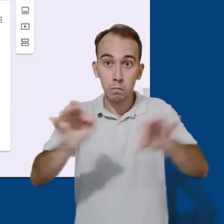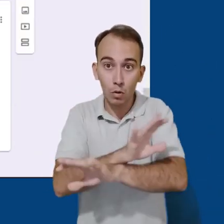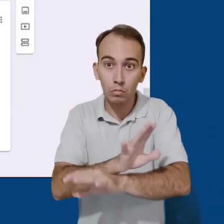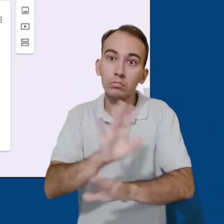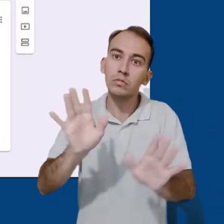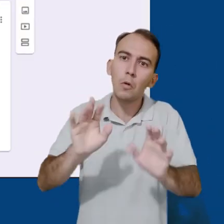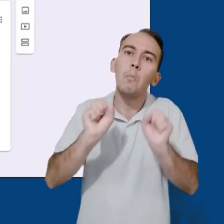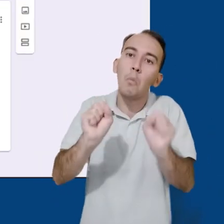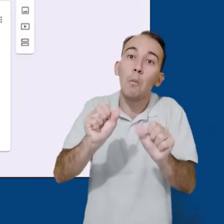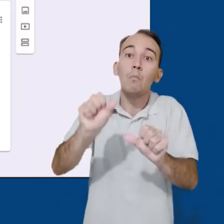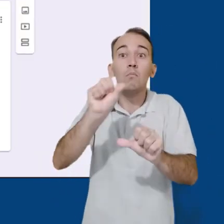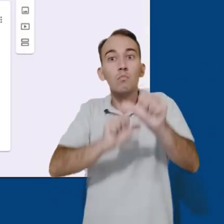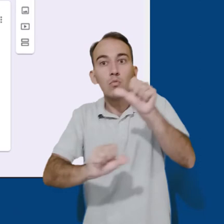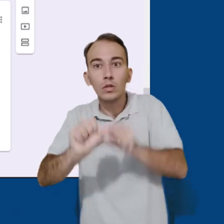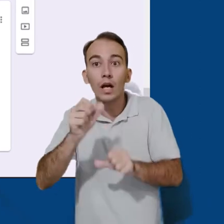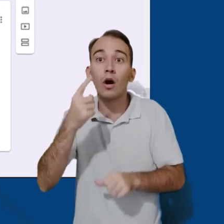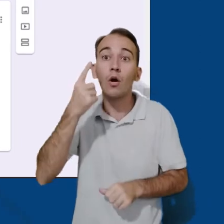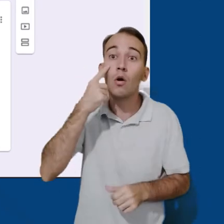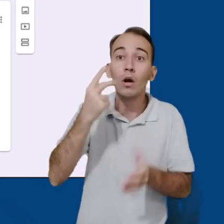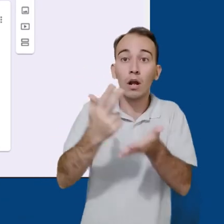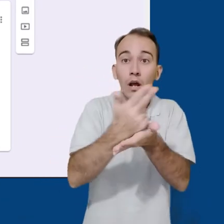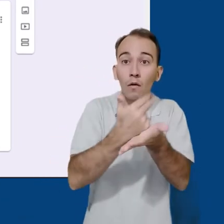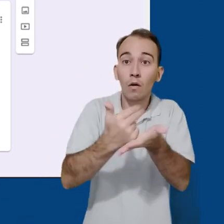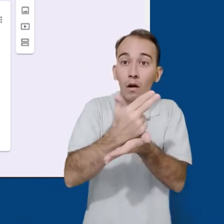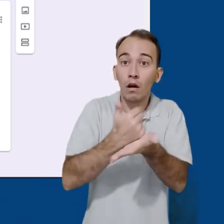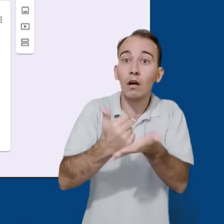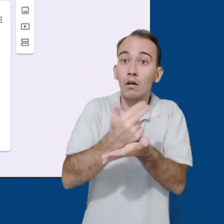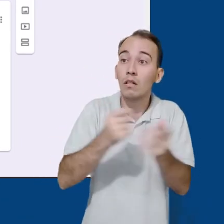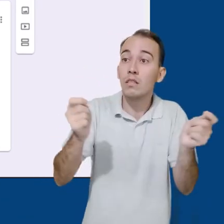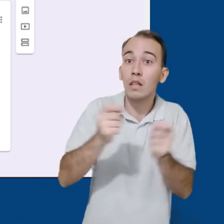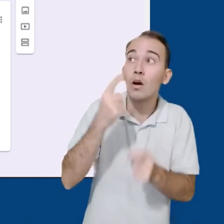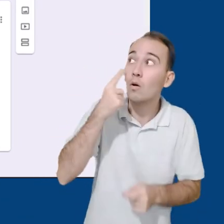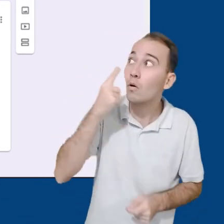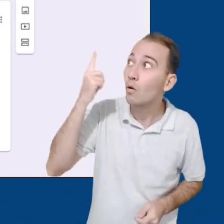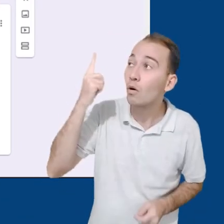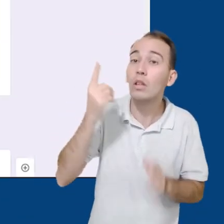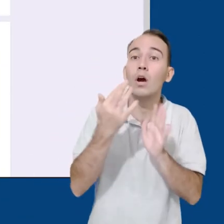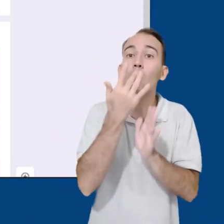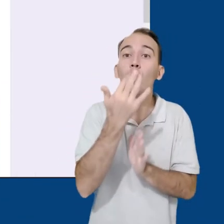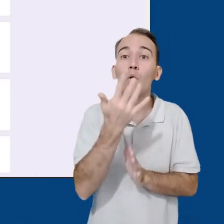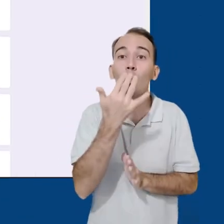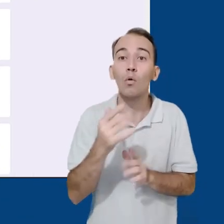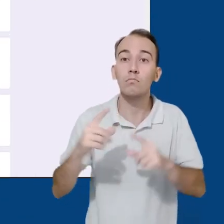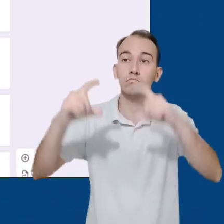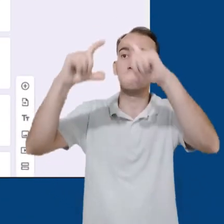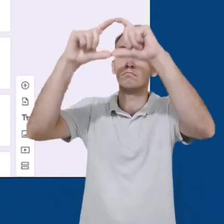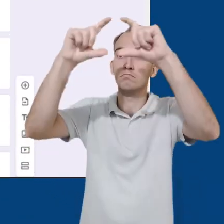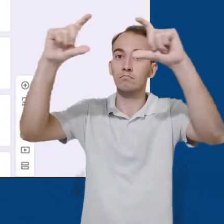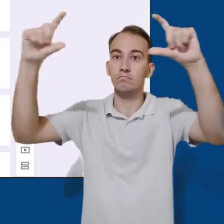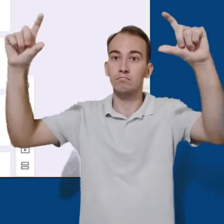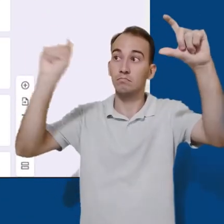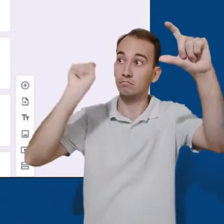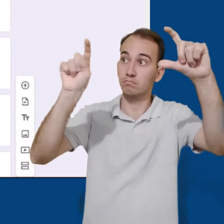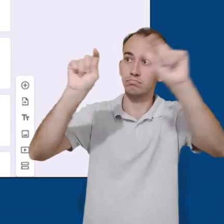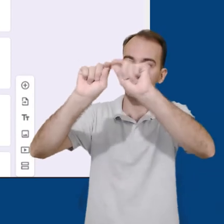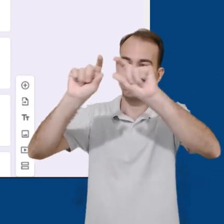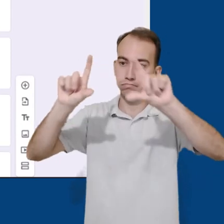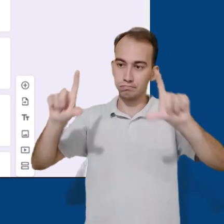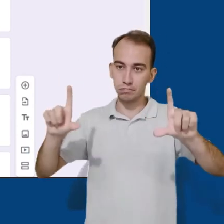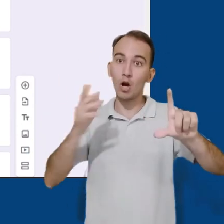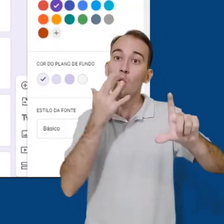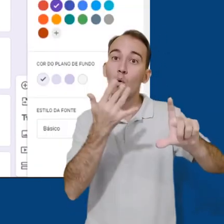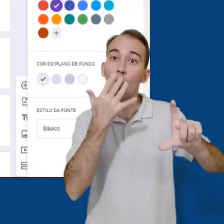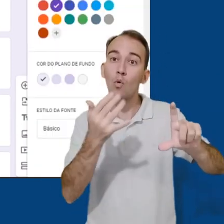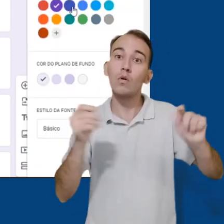Antes de começar a enviar nosso formulário para ser respondido, podemos personalizá-lo e devemos configurar algumas coisas ainda. Na parte